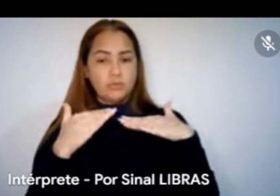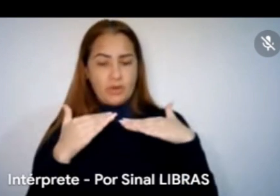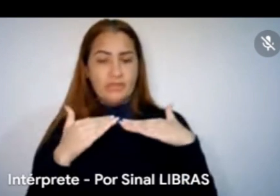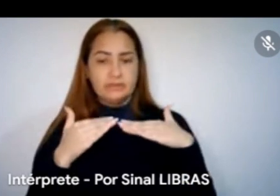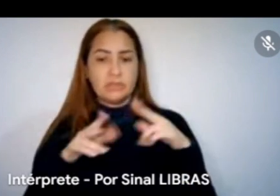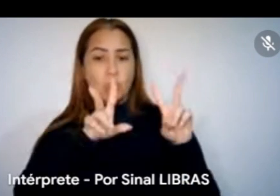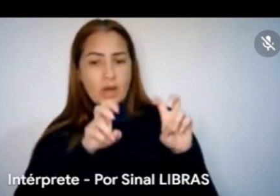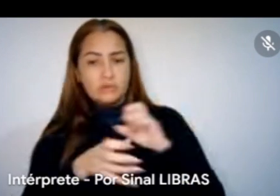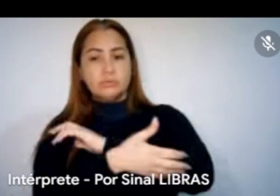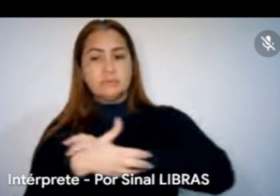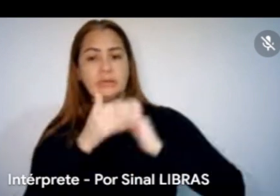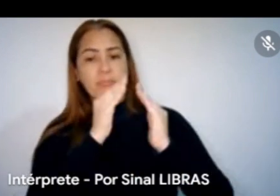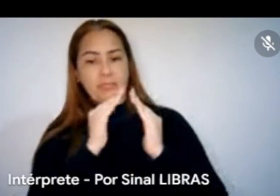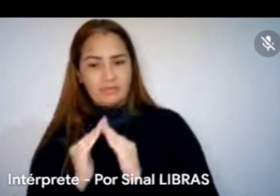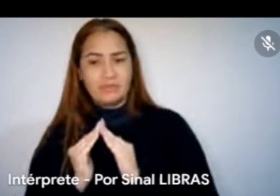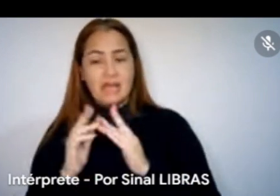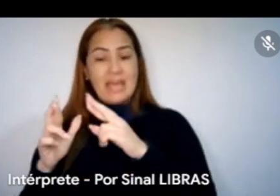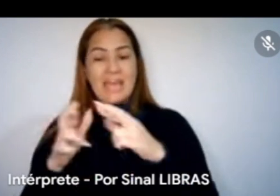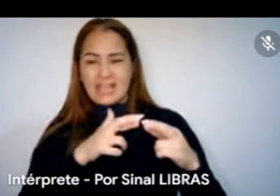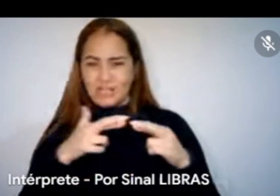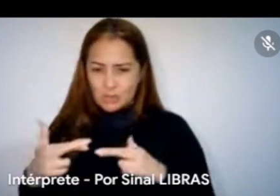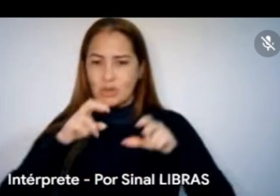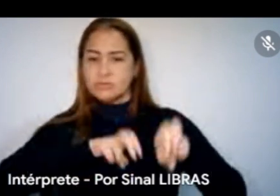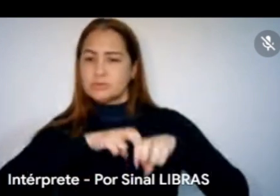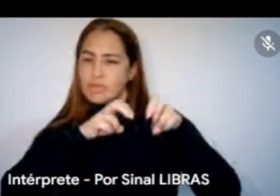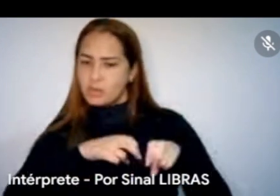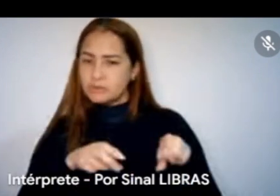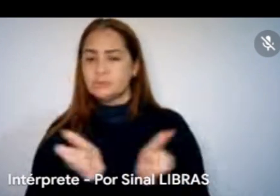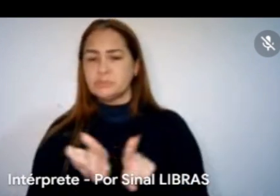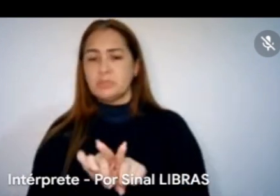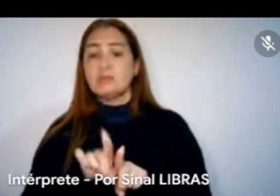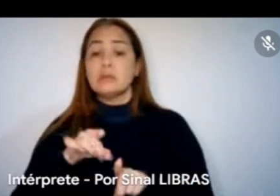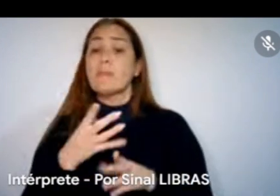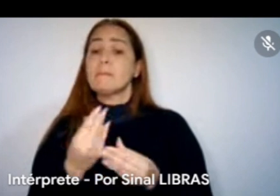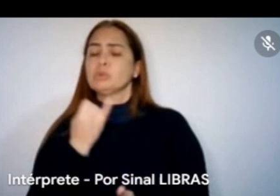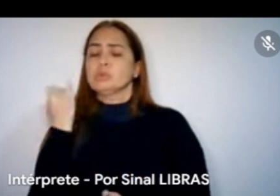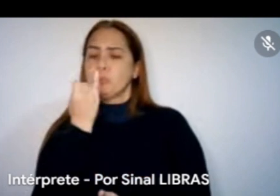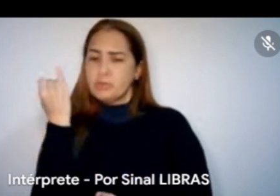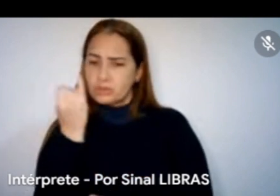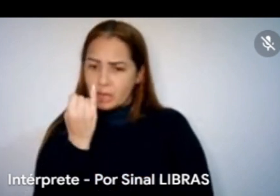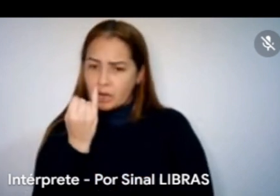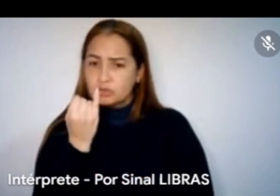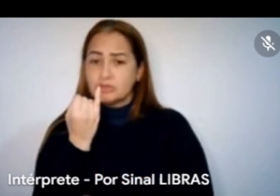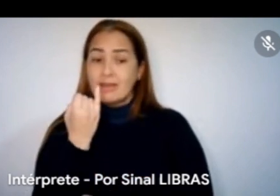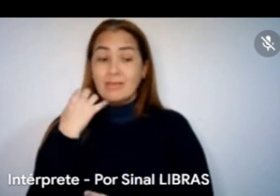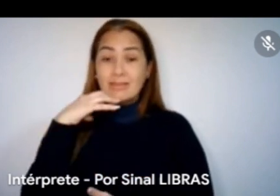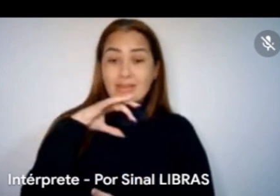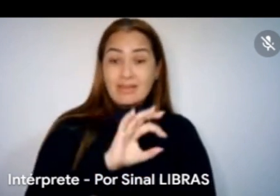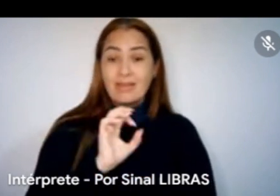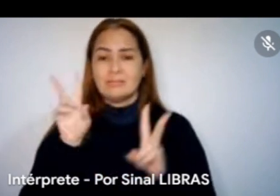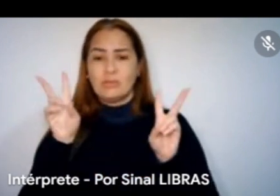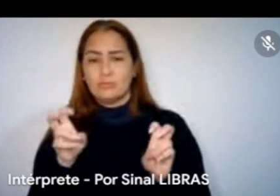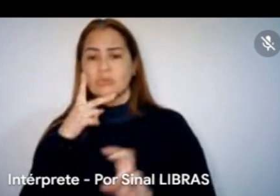periféricas, para regiões rurais. E aí, é muito importante que isso seja colocado para que, a partir daí, a gente